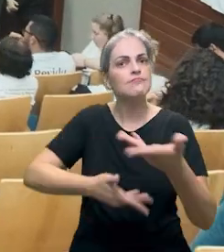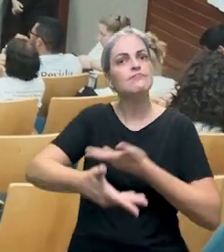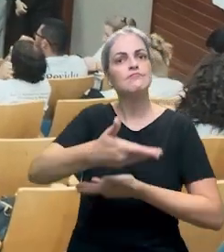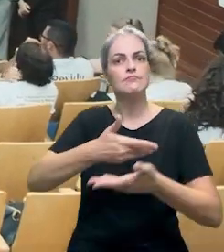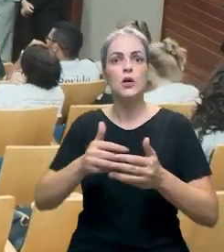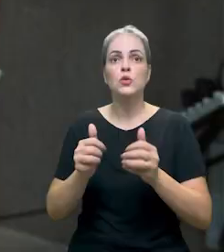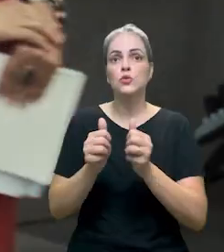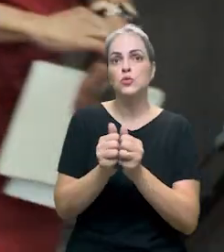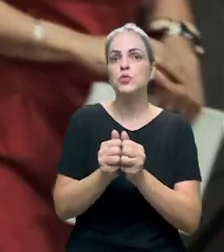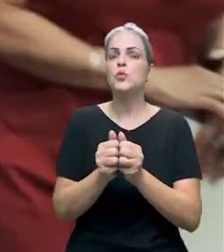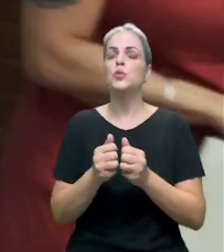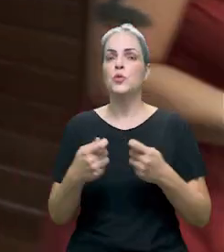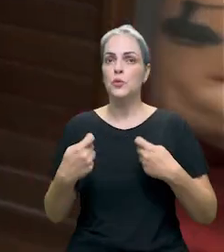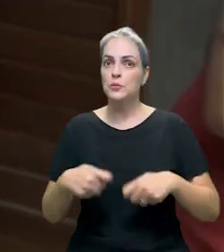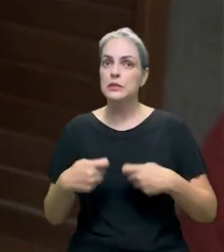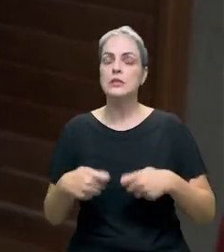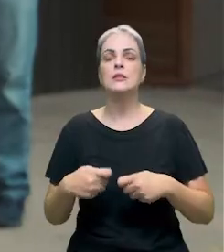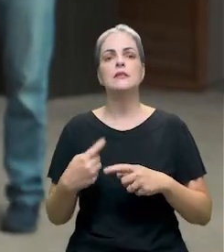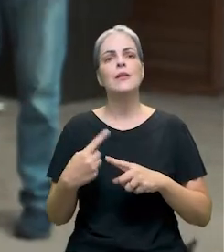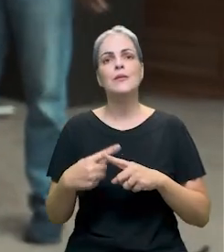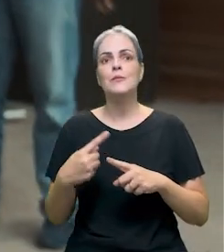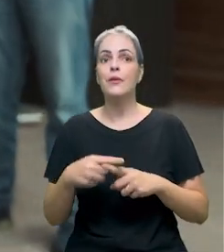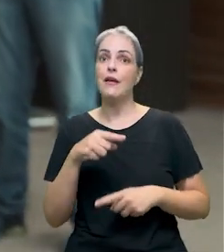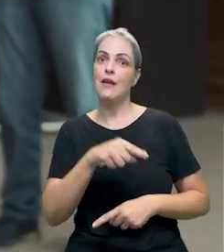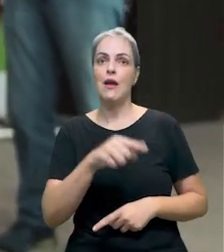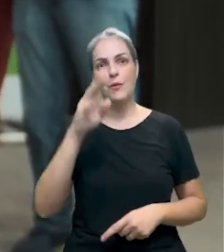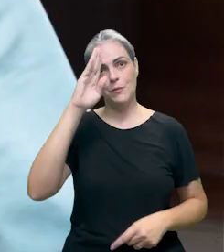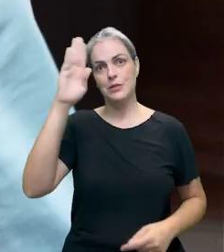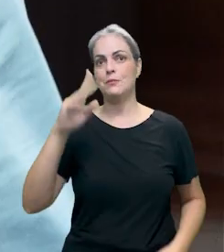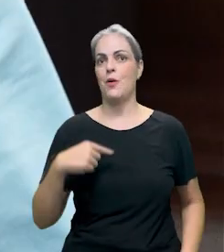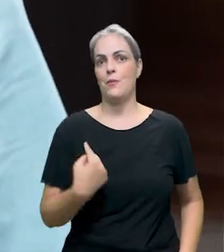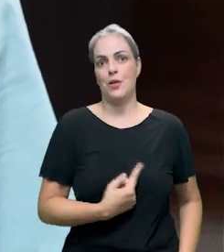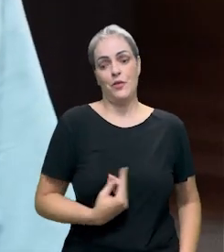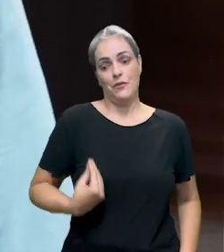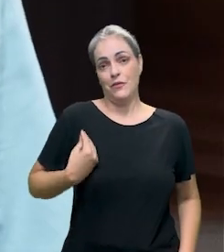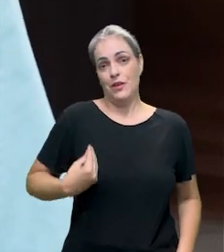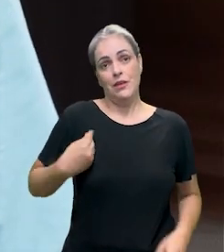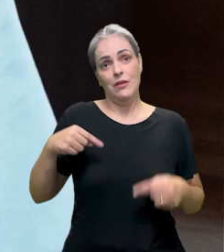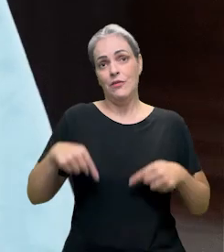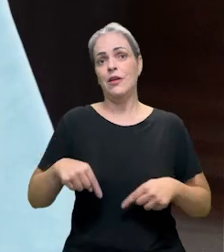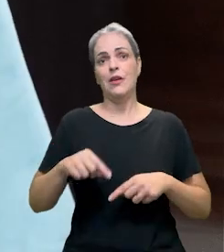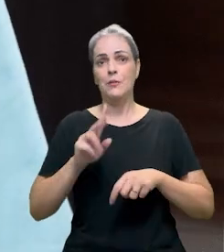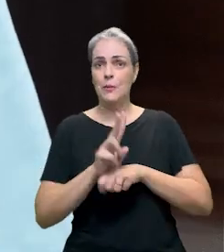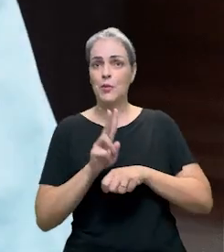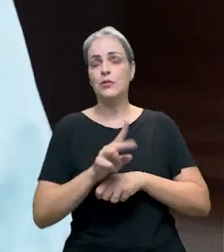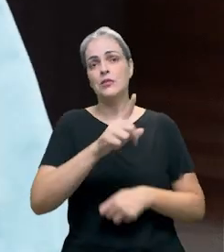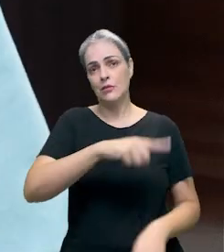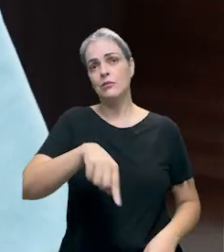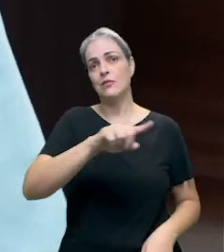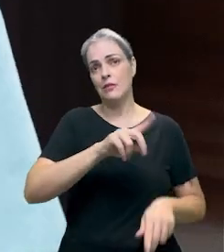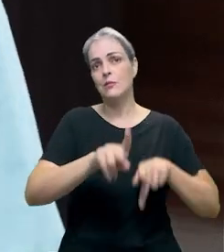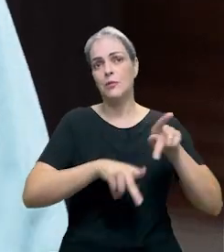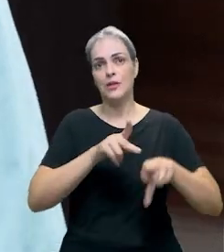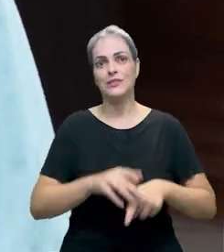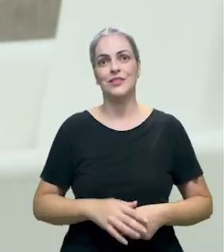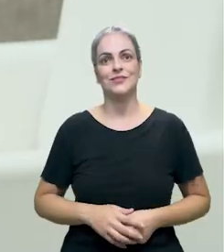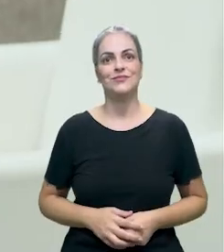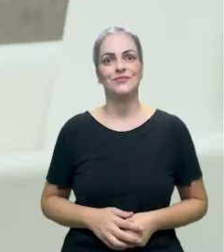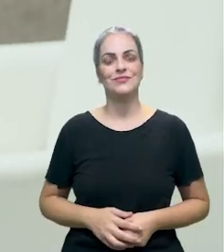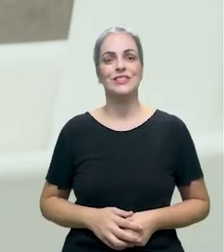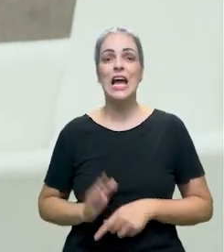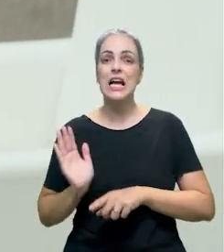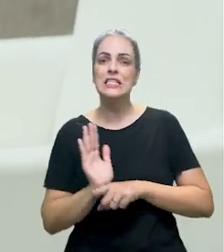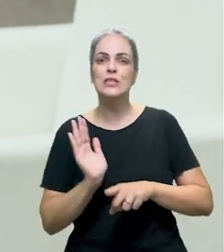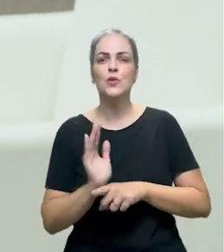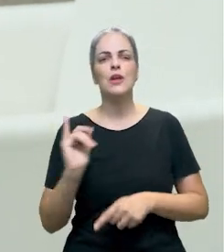aproximando e interagindo justamente com o nosso público-alvo. Nós existimos justamente para a proteção à população. Essa